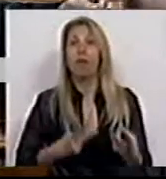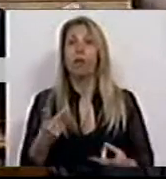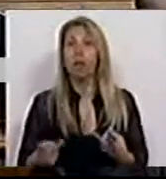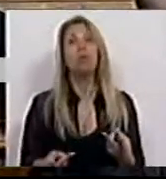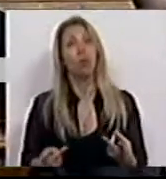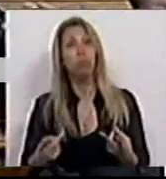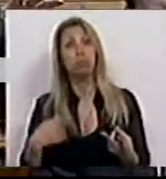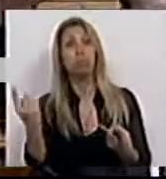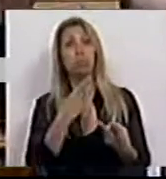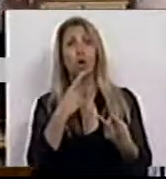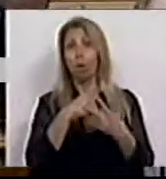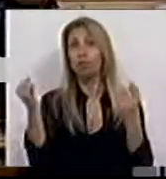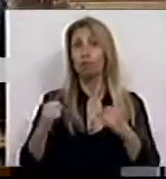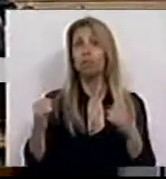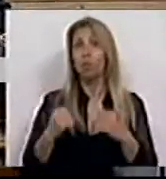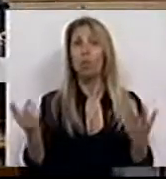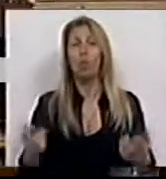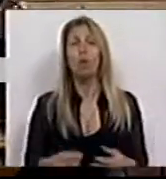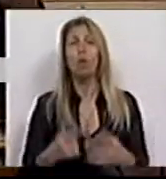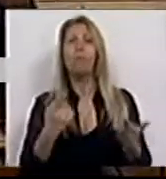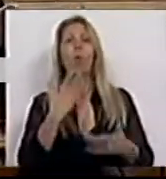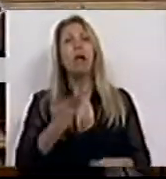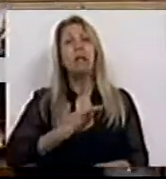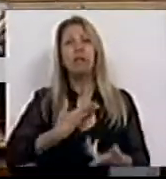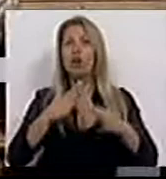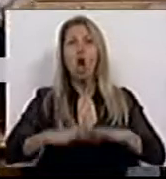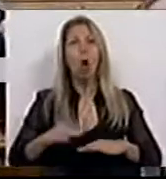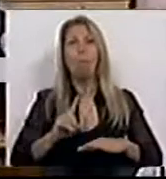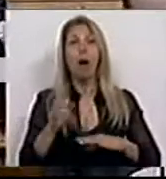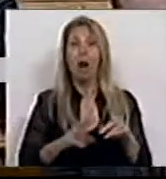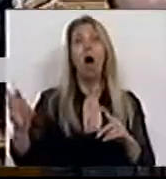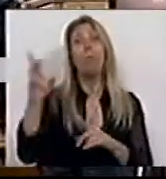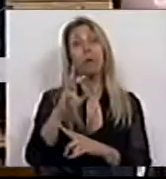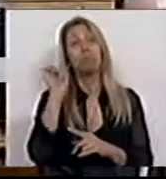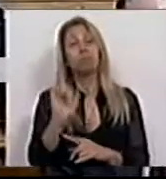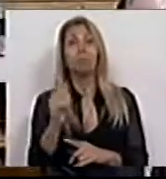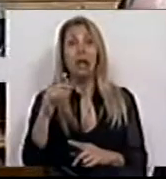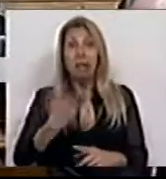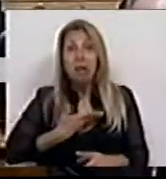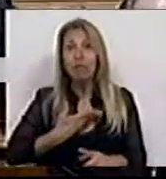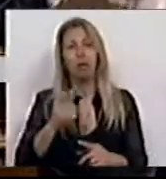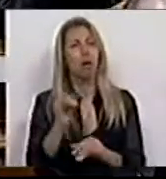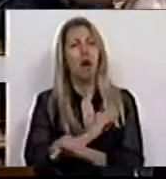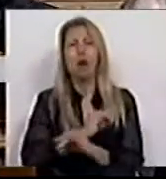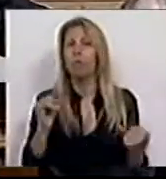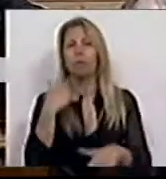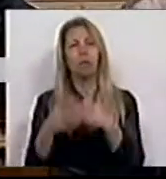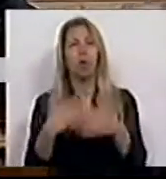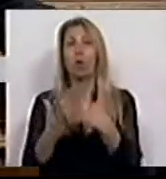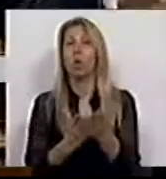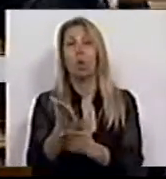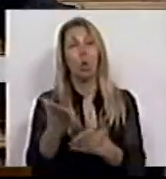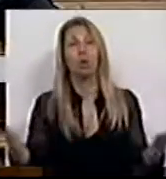senso acompanhamos, que esta dívida não tendo parado de aumentar é uma dívida que é insustentável. Ora, faça esse